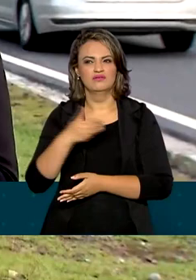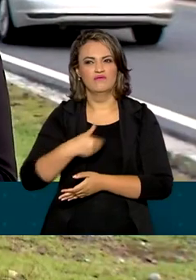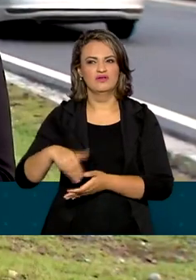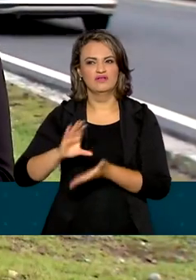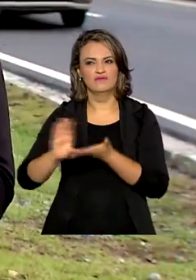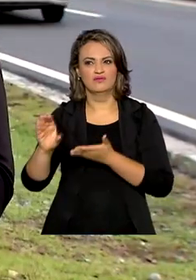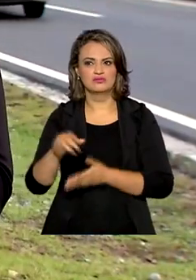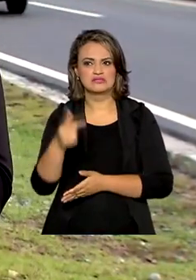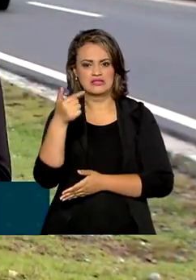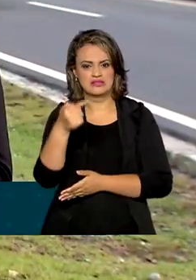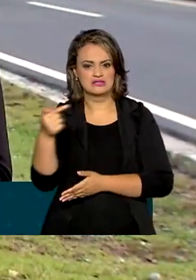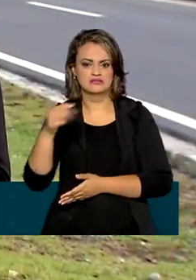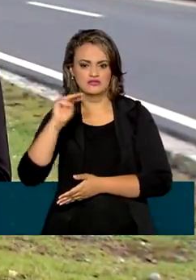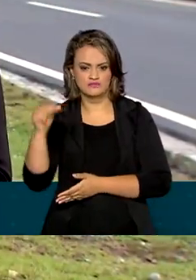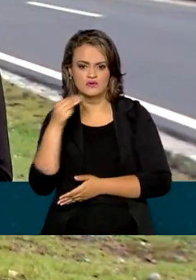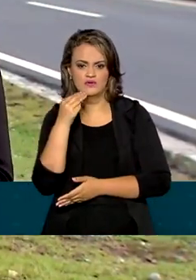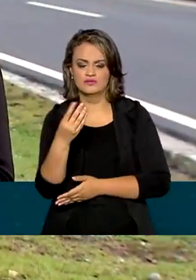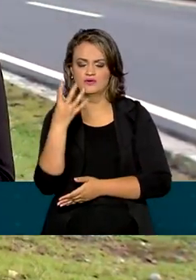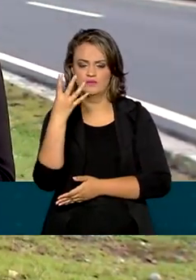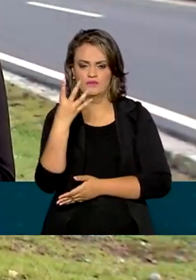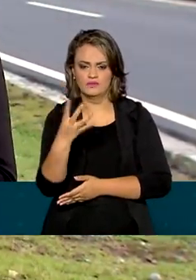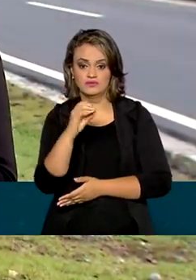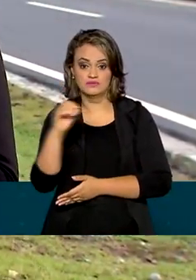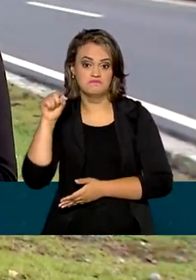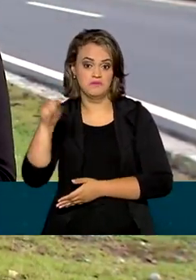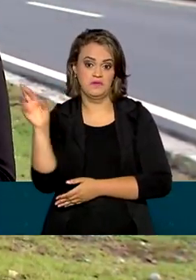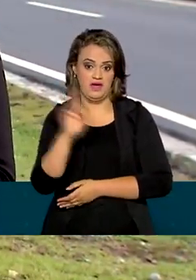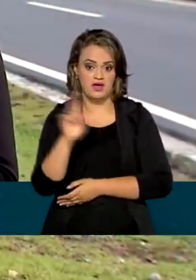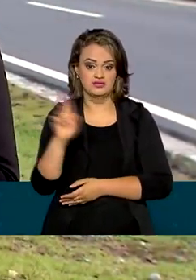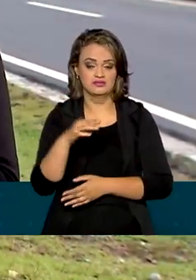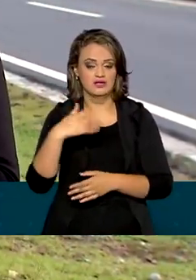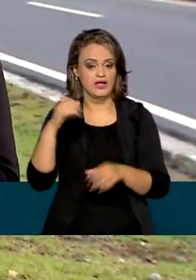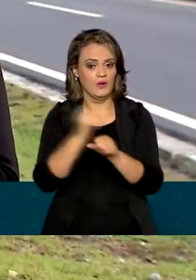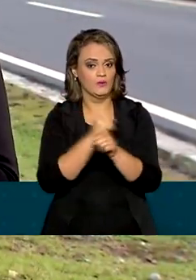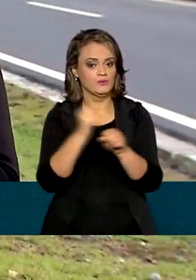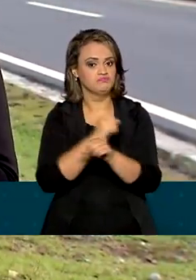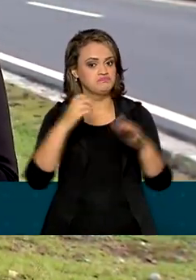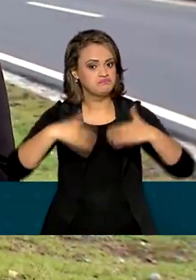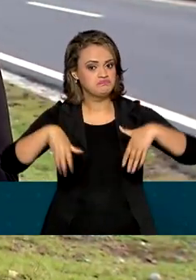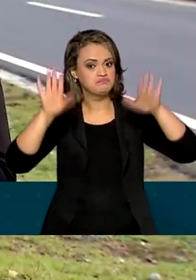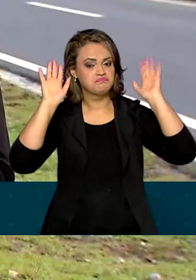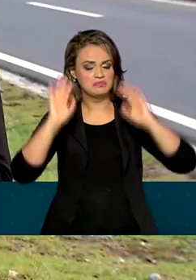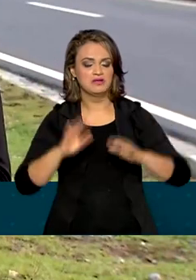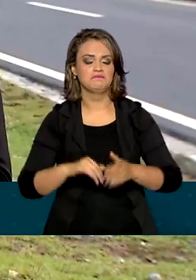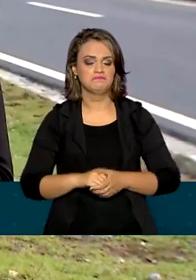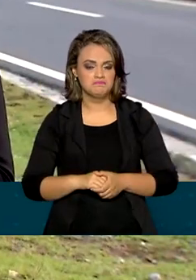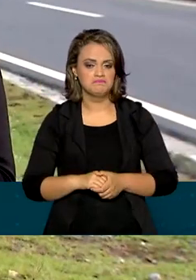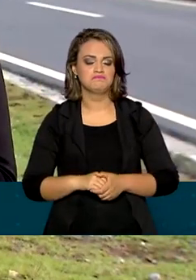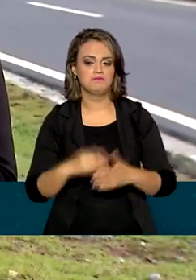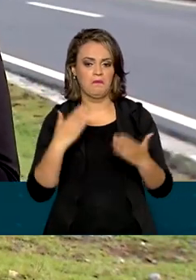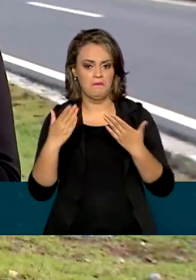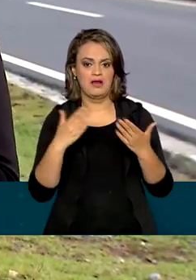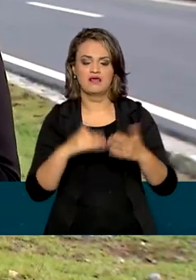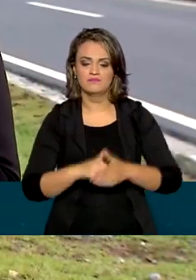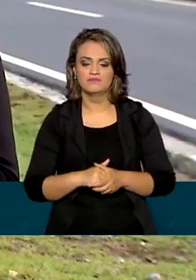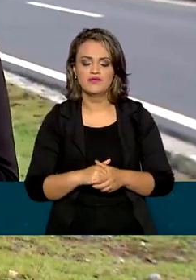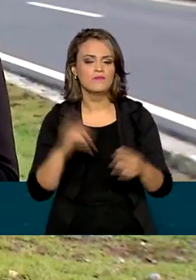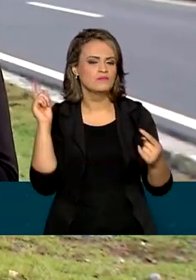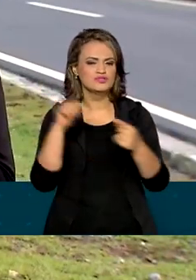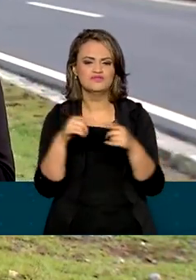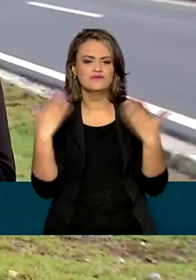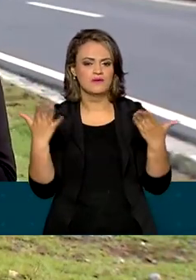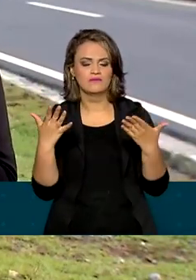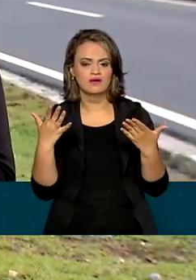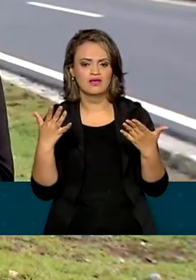77 milhões e 400 mil reais na maior obra de mobilidade urbana da região metropolitana. O objetivo